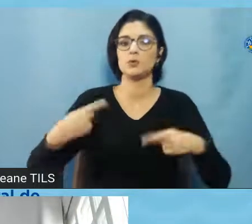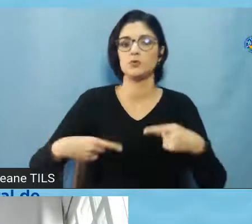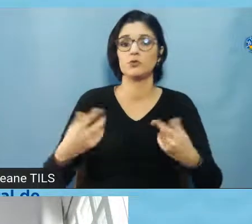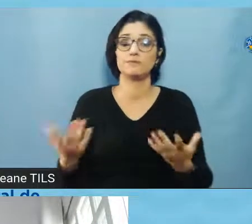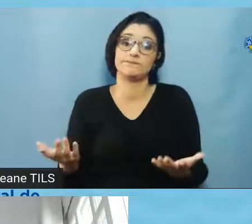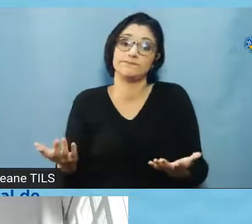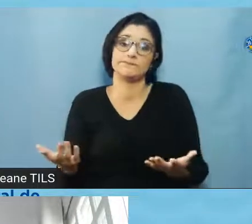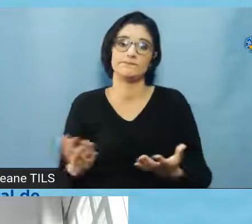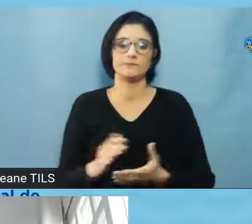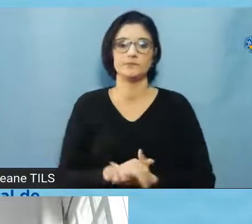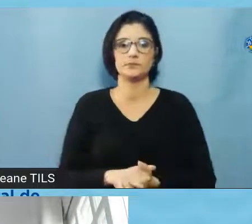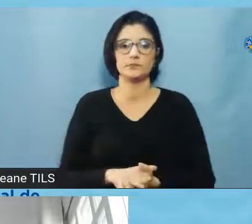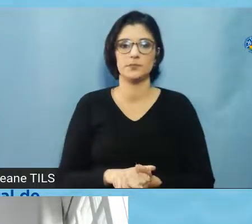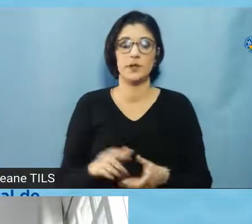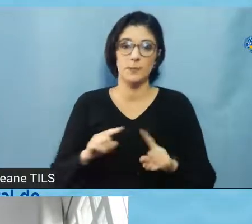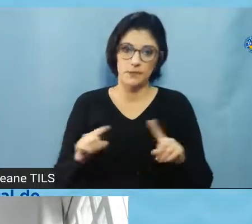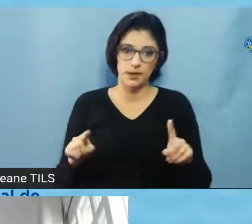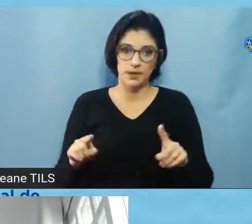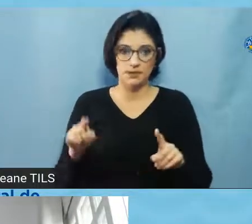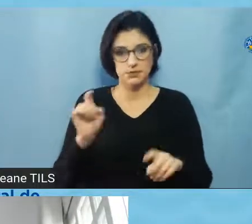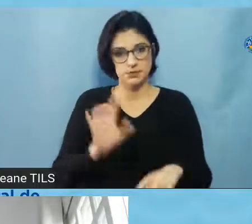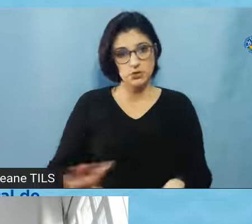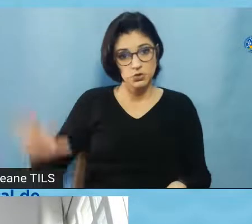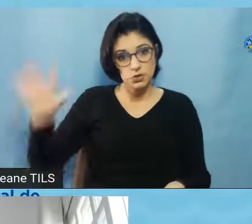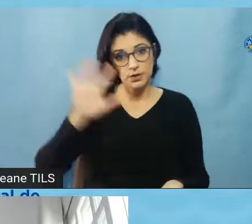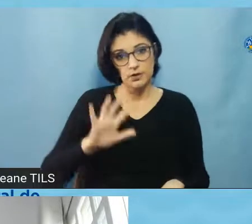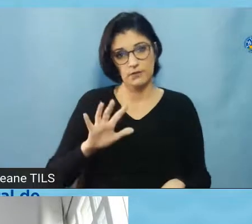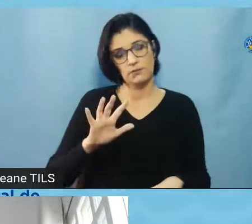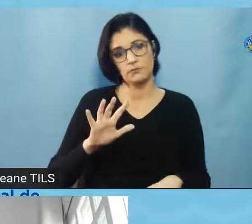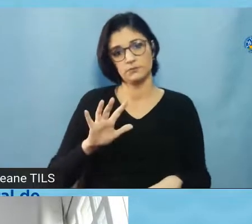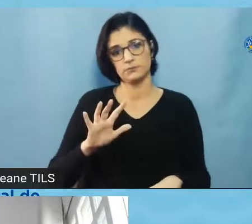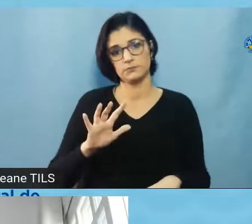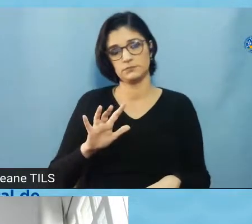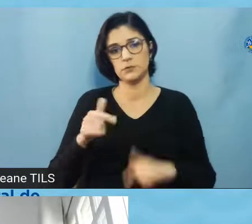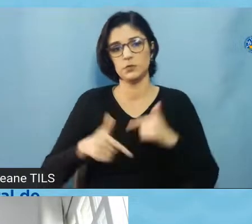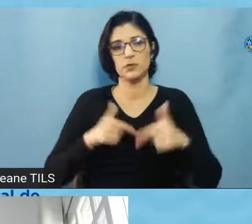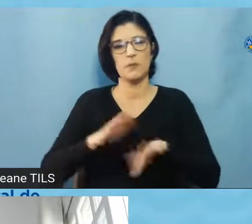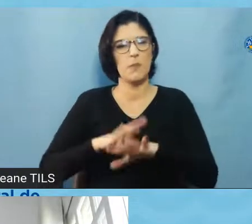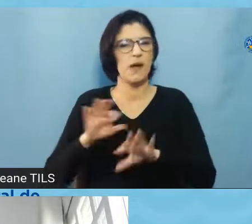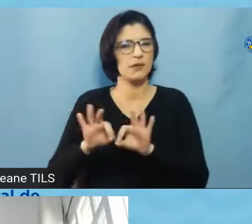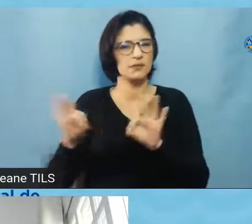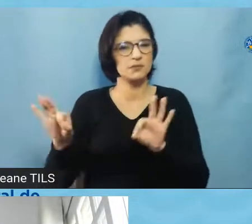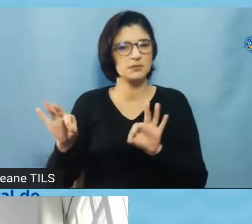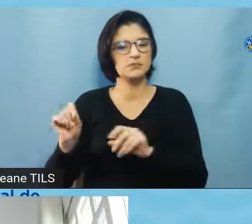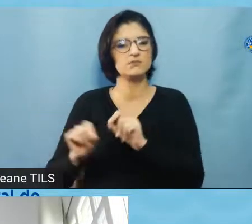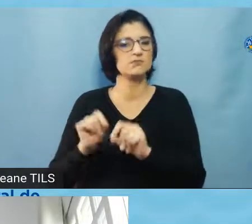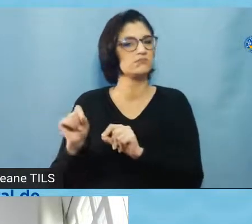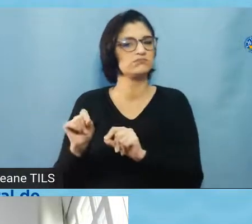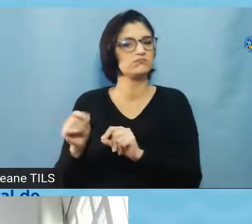mas, em geral, né, os trabalhos mais simples, eles, eles,